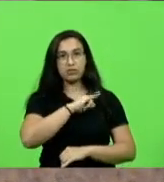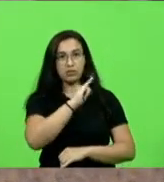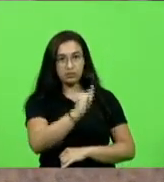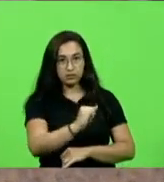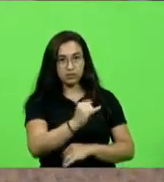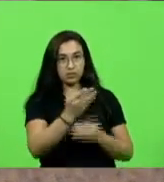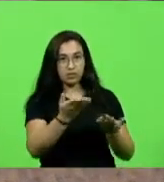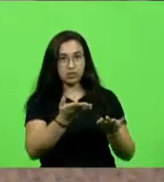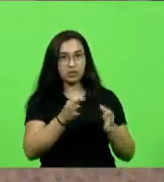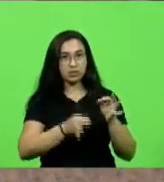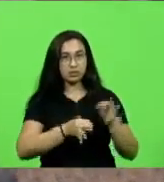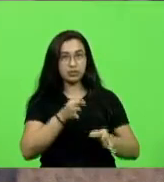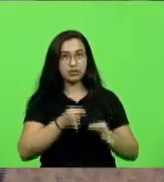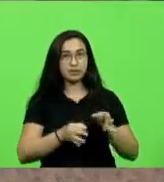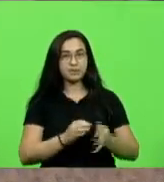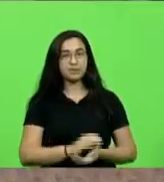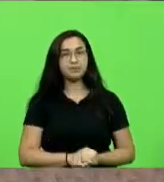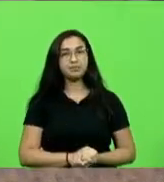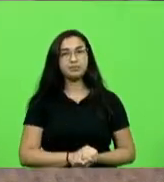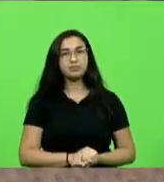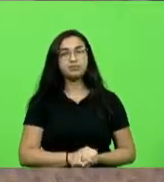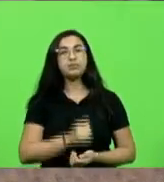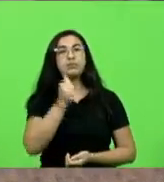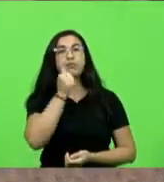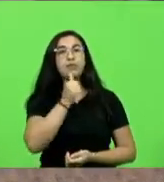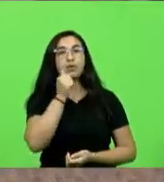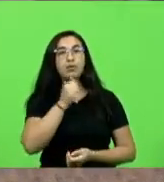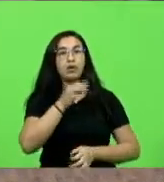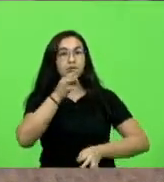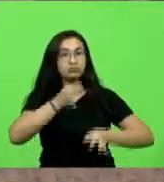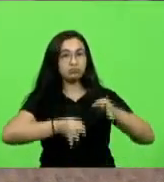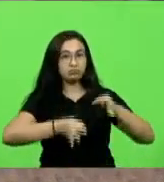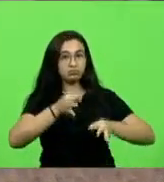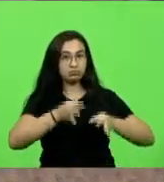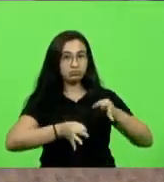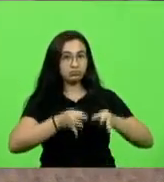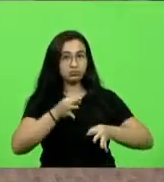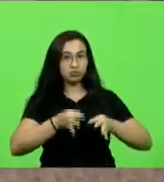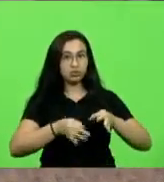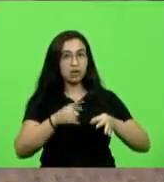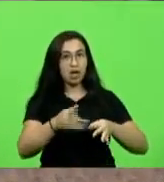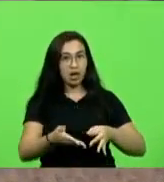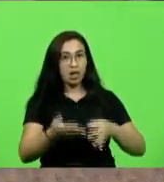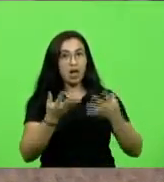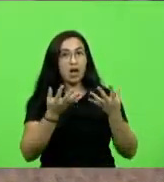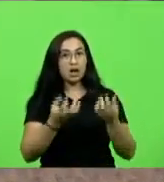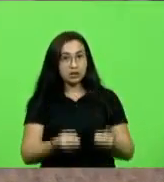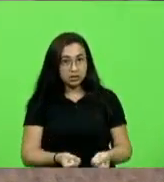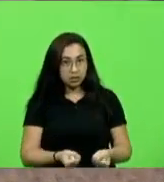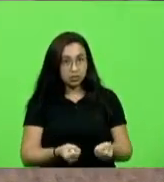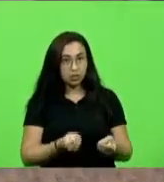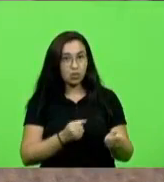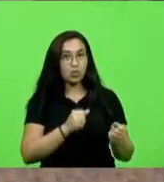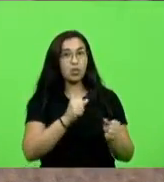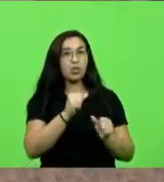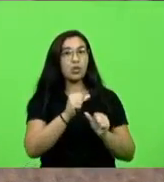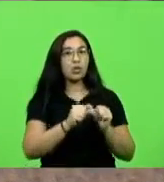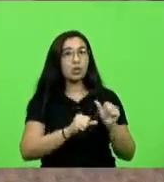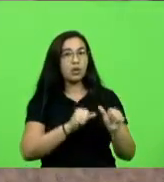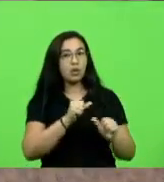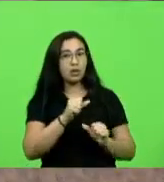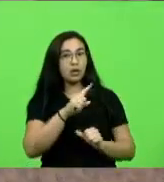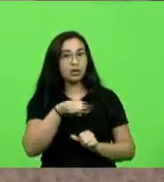Vamos por parte. A senhora juíza acatou a revogação da prisão